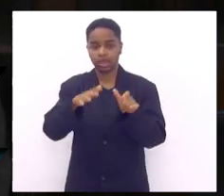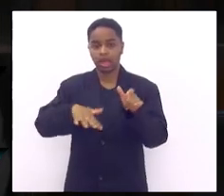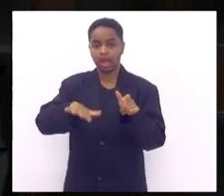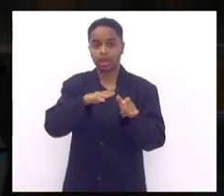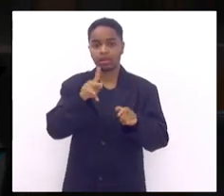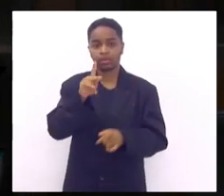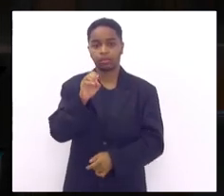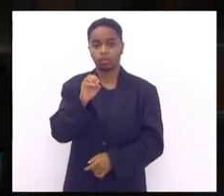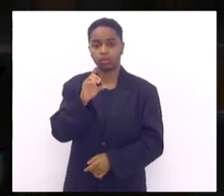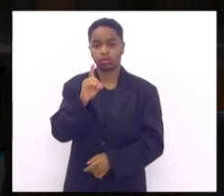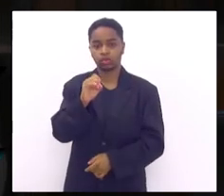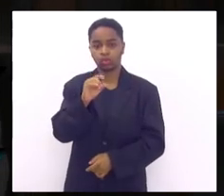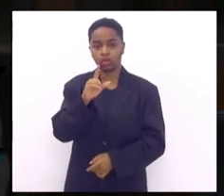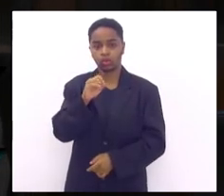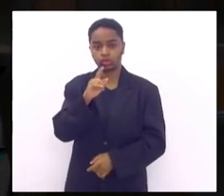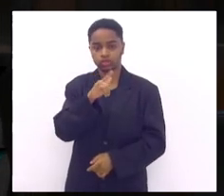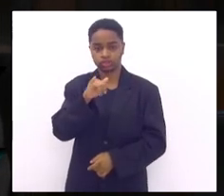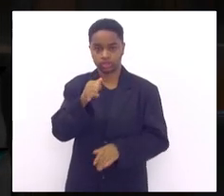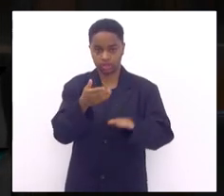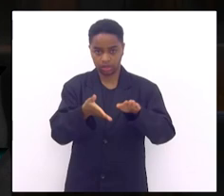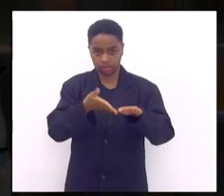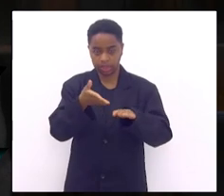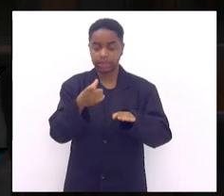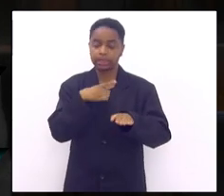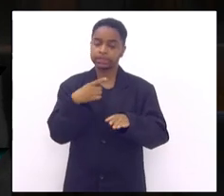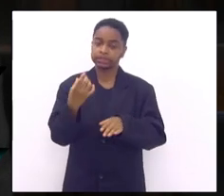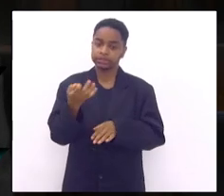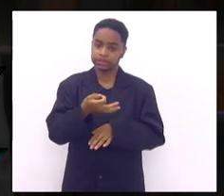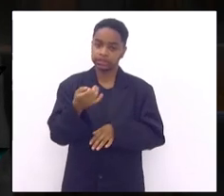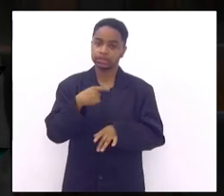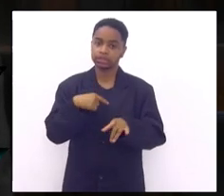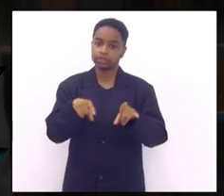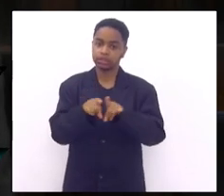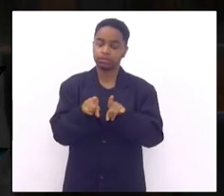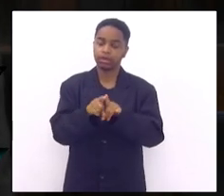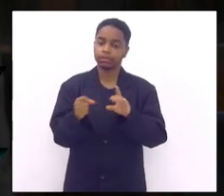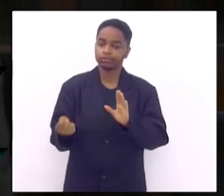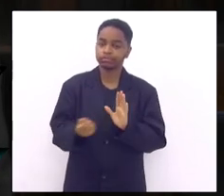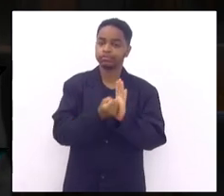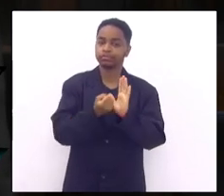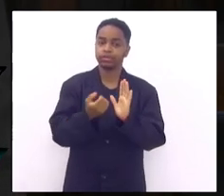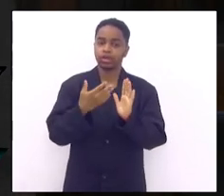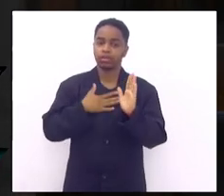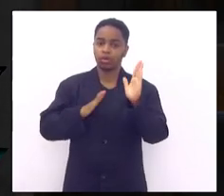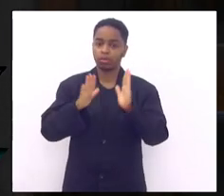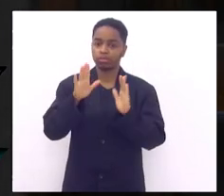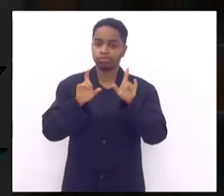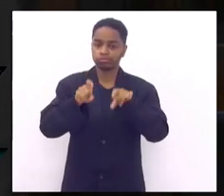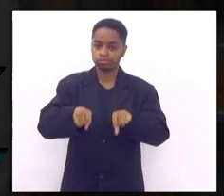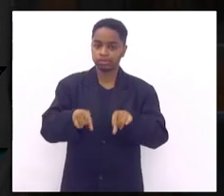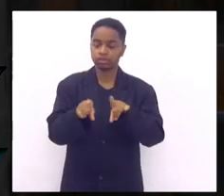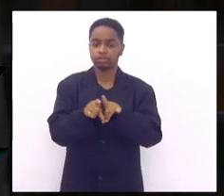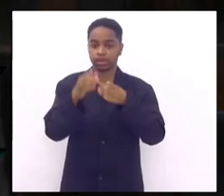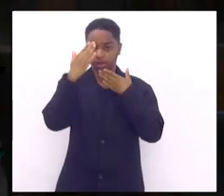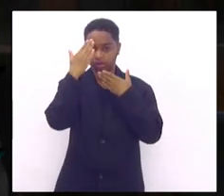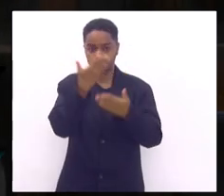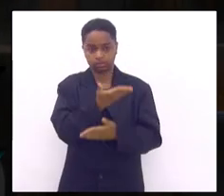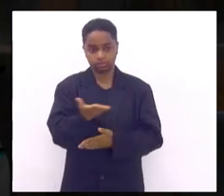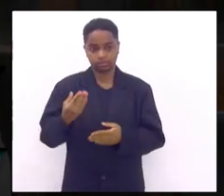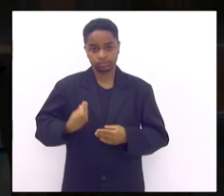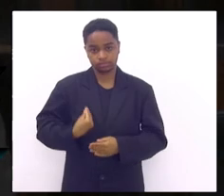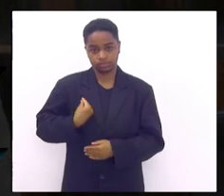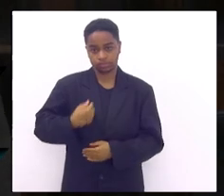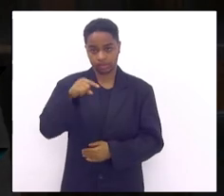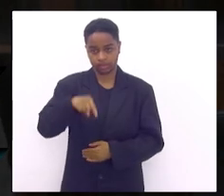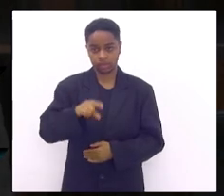e com certeza é um legado que eu pretendo deixar com o meu mandato e agradeço muito a presença de todos vocês aqui